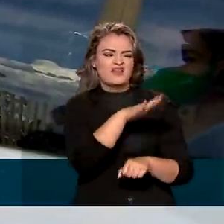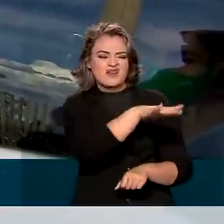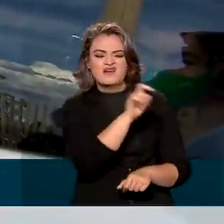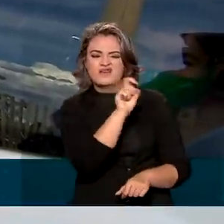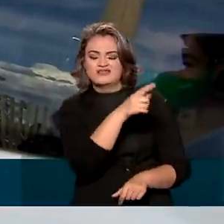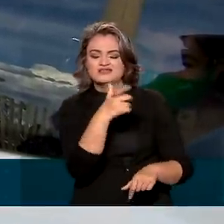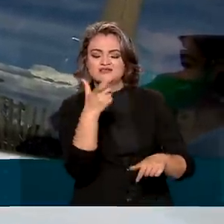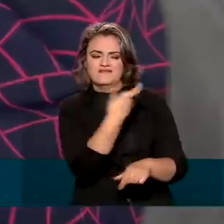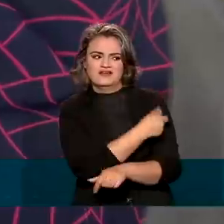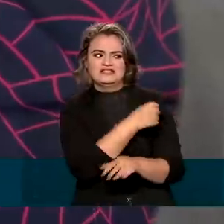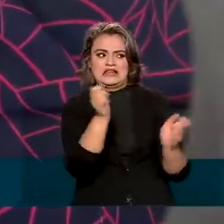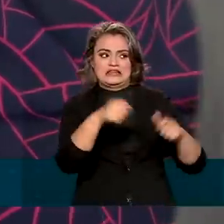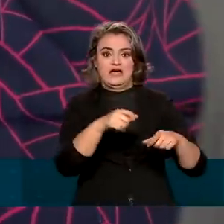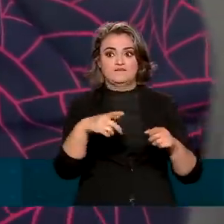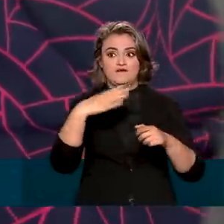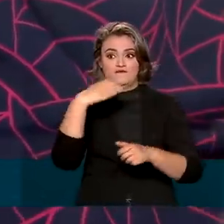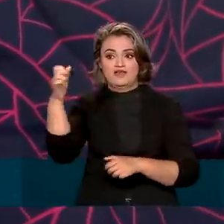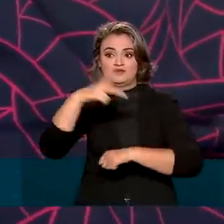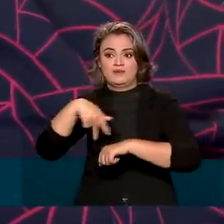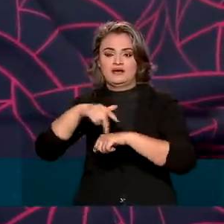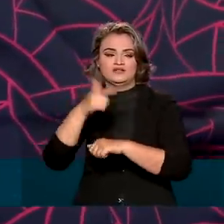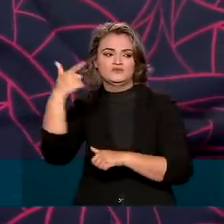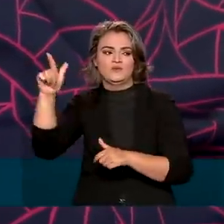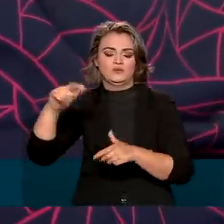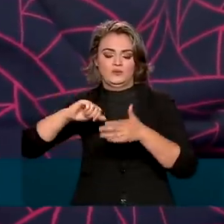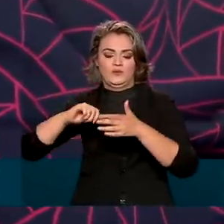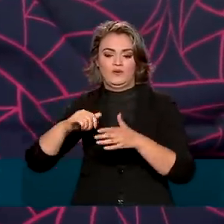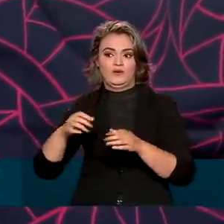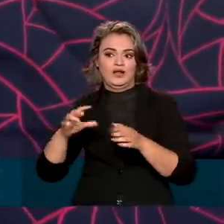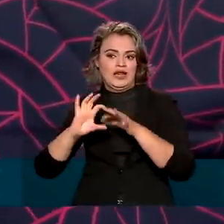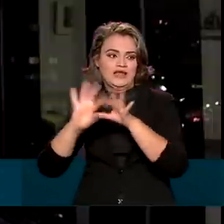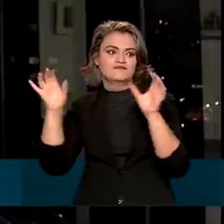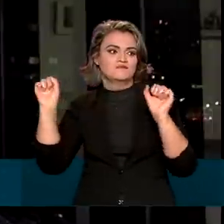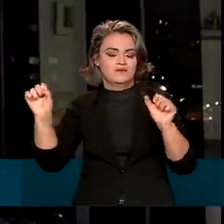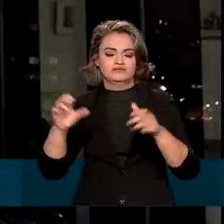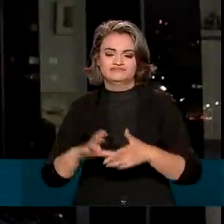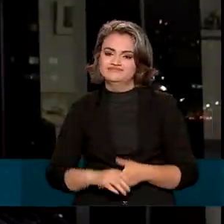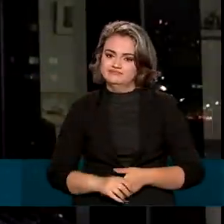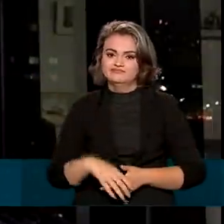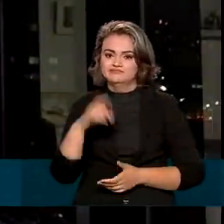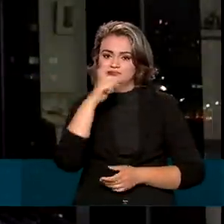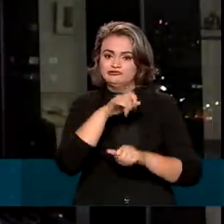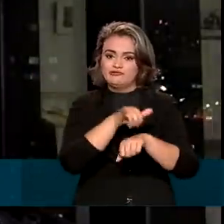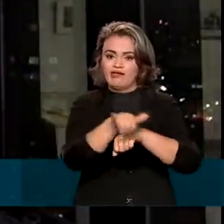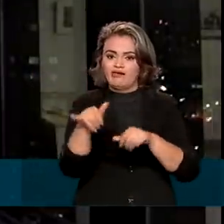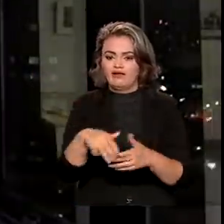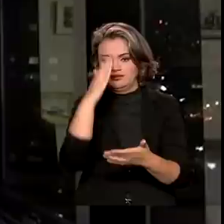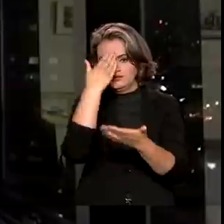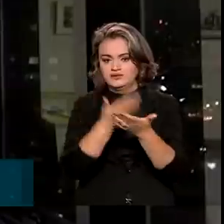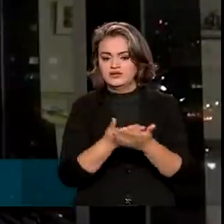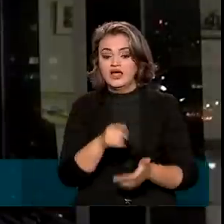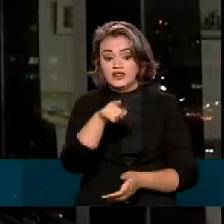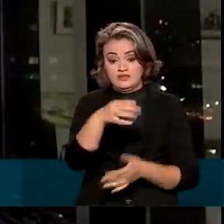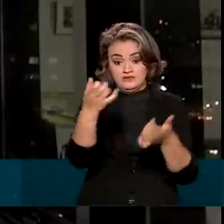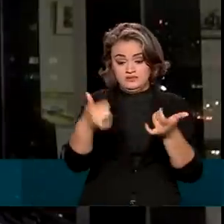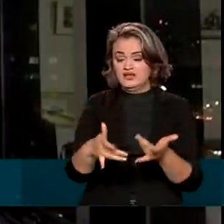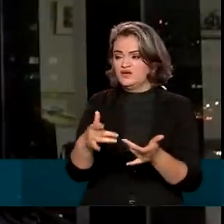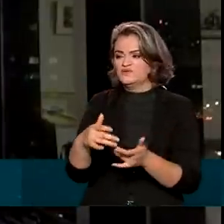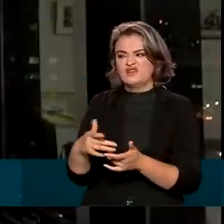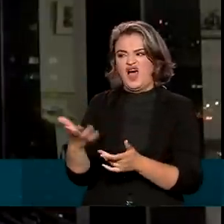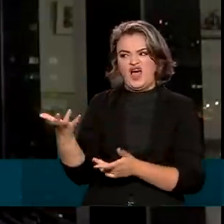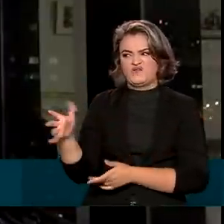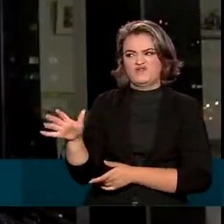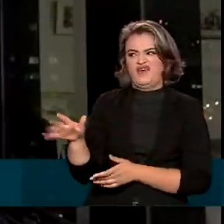possível viajar para o exterior sem ser barrado nos aeroportos. Escolher vacinas, recusar-se a vacinar,